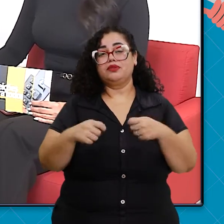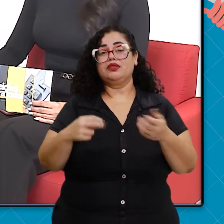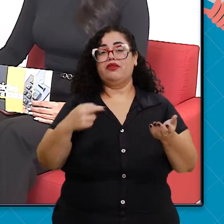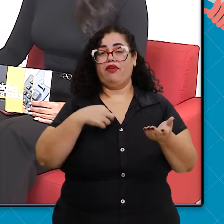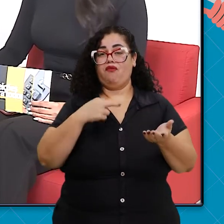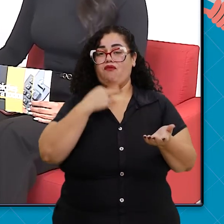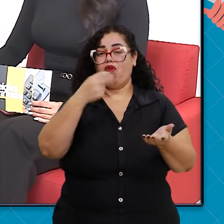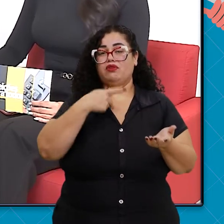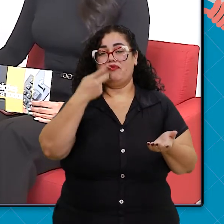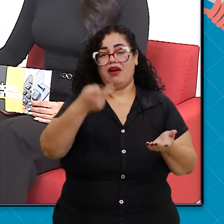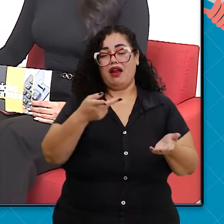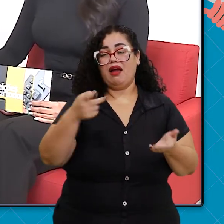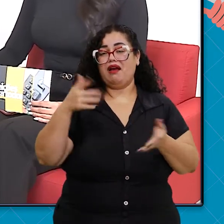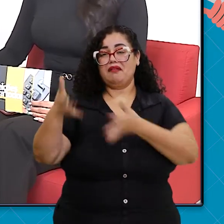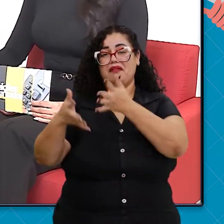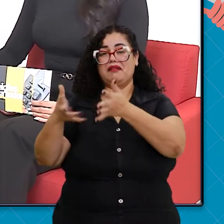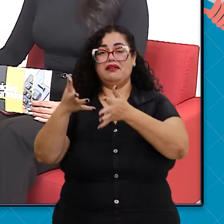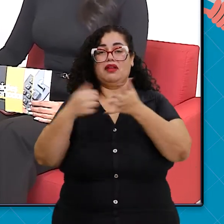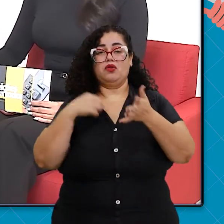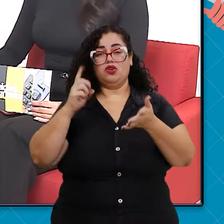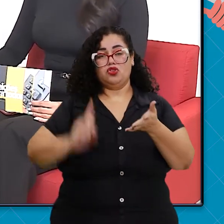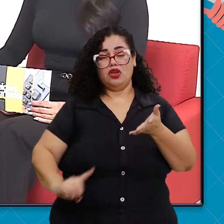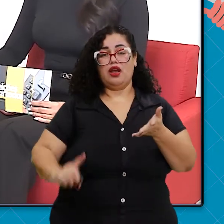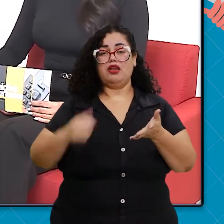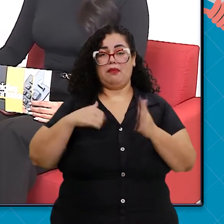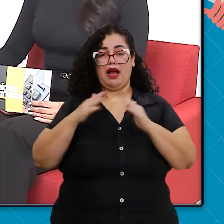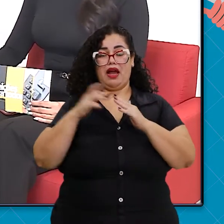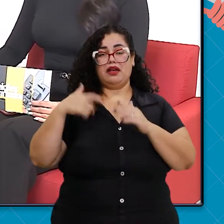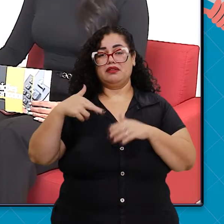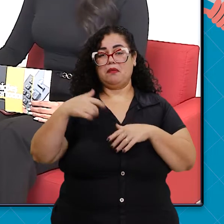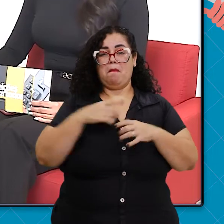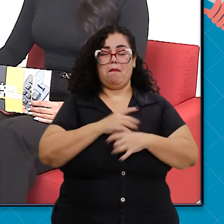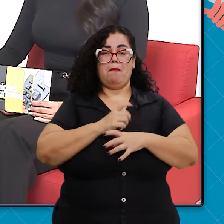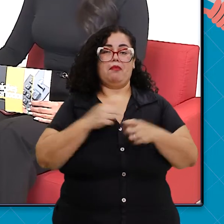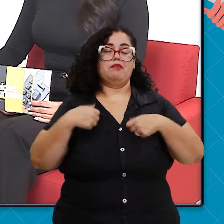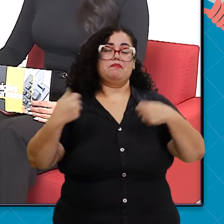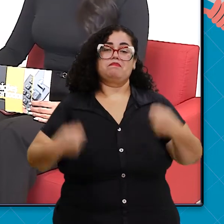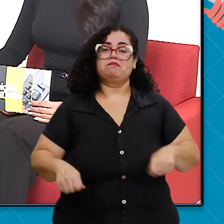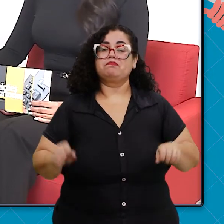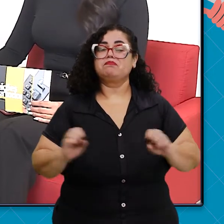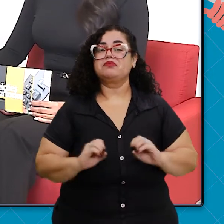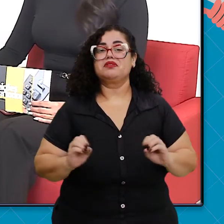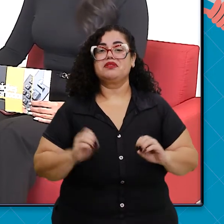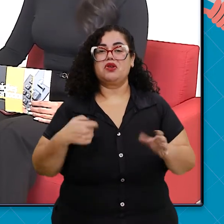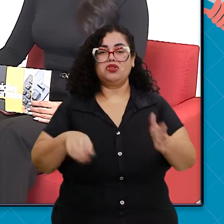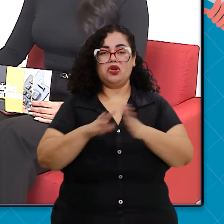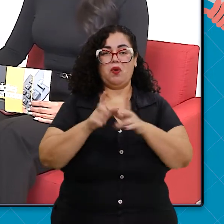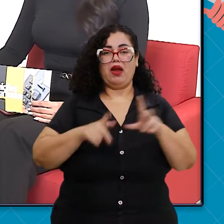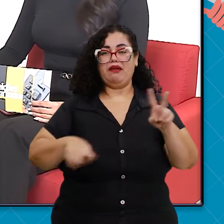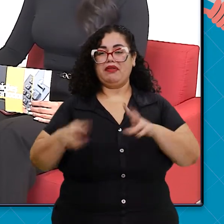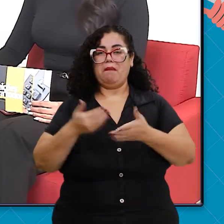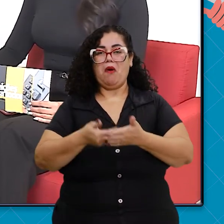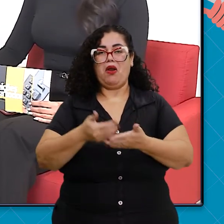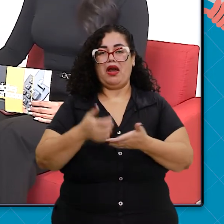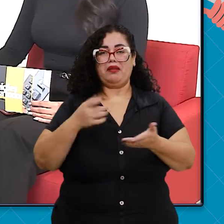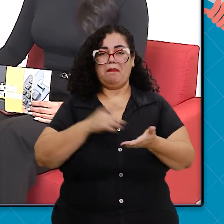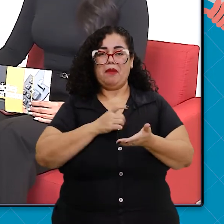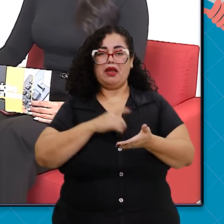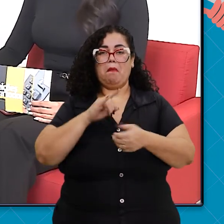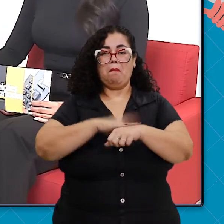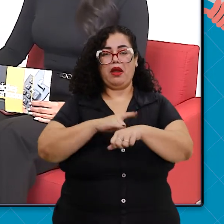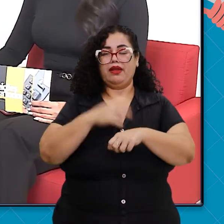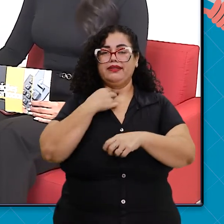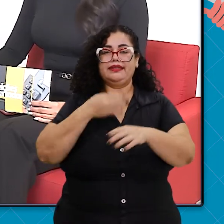voz a você, você dar voz a mim. Eu tenho direito de sair da minha casa sem medo, de chegar num lugar que está molhado, que eu não posso usar um